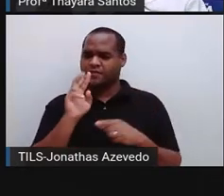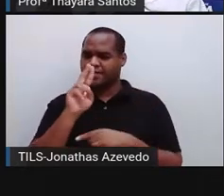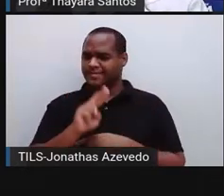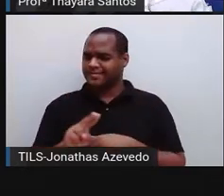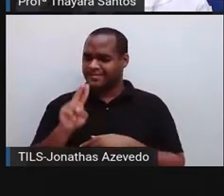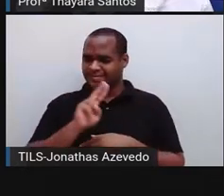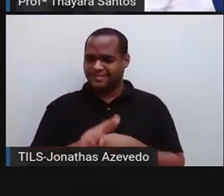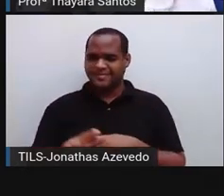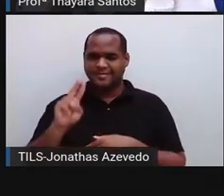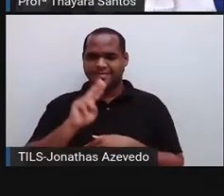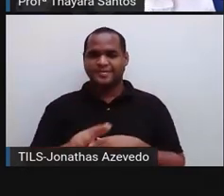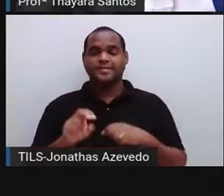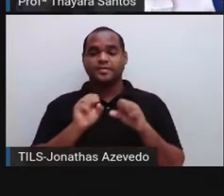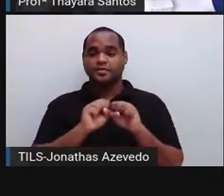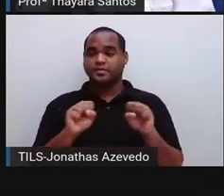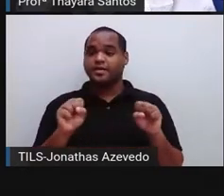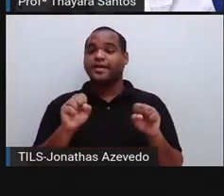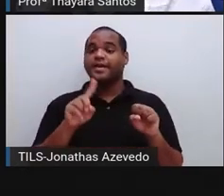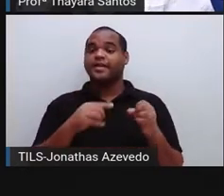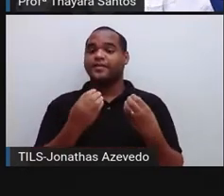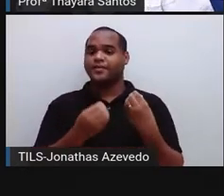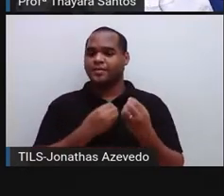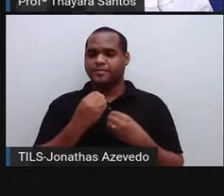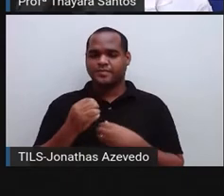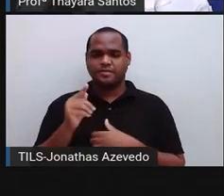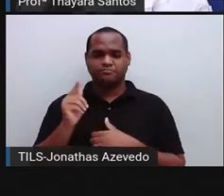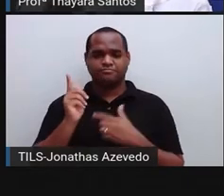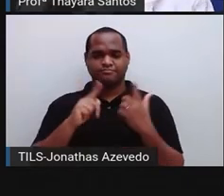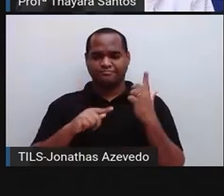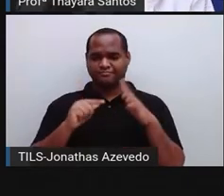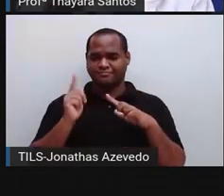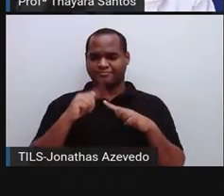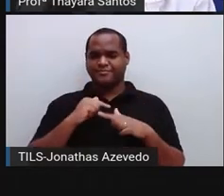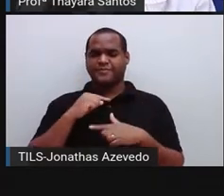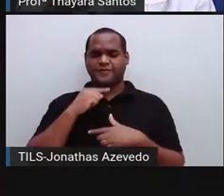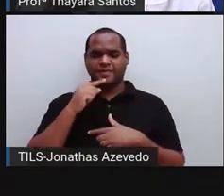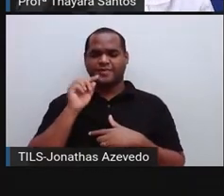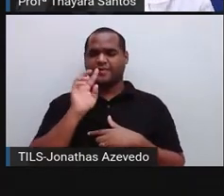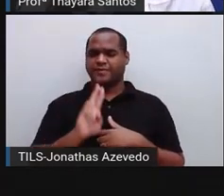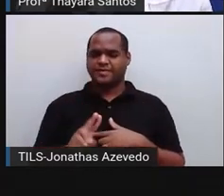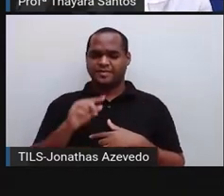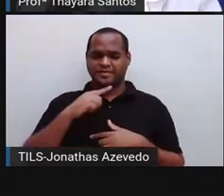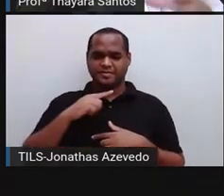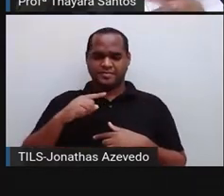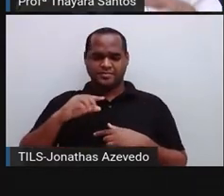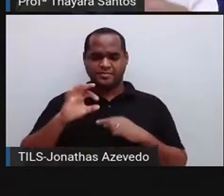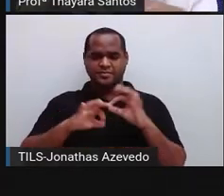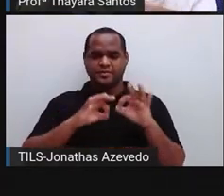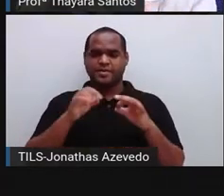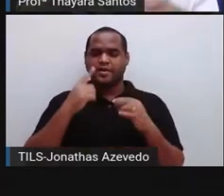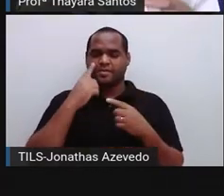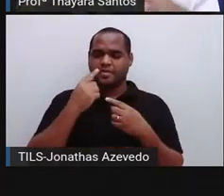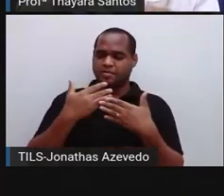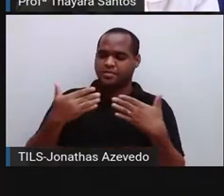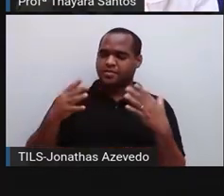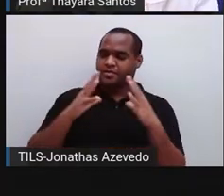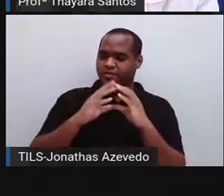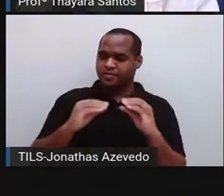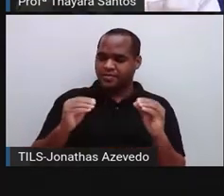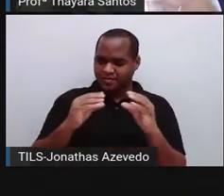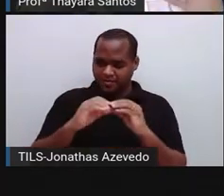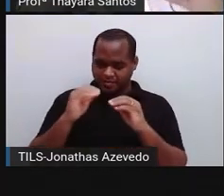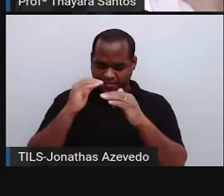uma estrutura, aquela estrutura cresce. Quando você não utiliza, ela vai atrofiar, ficar, cada vez ela vai sumindo, vai